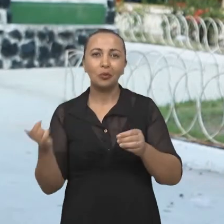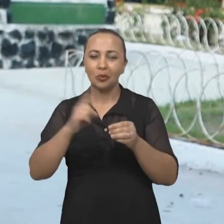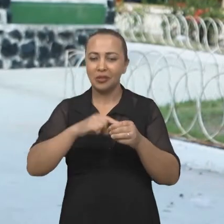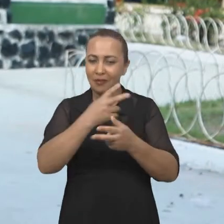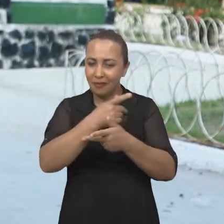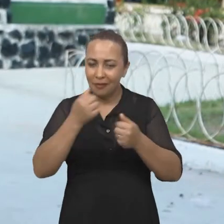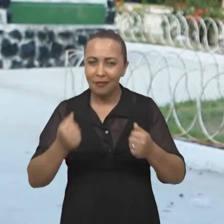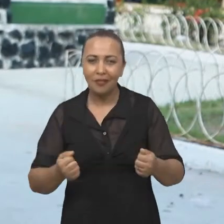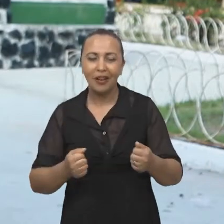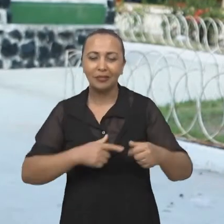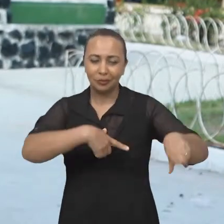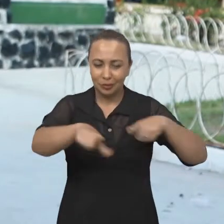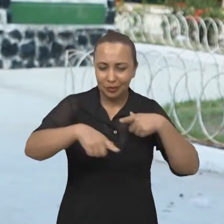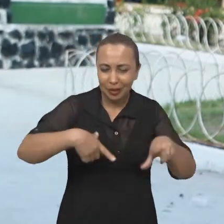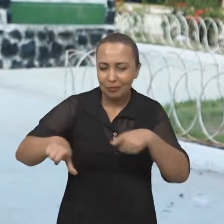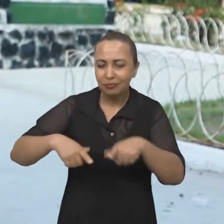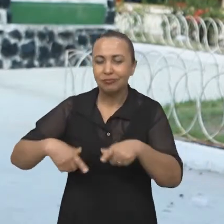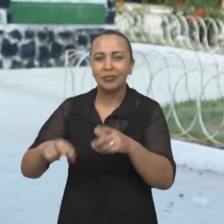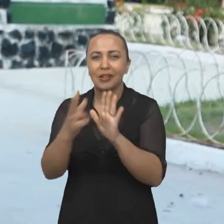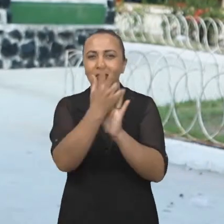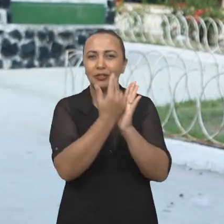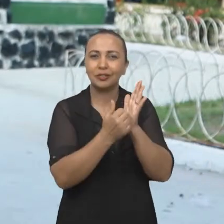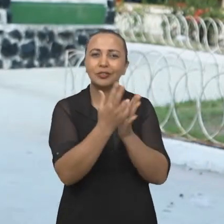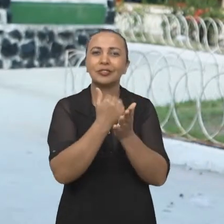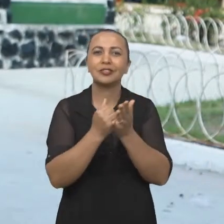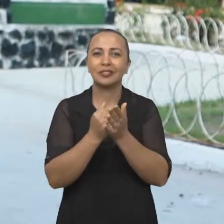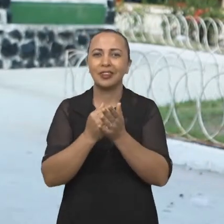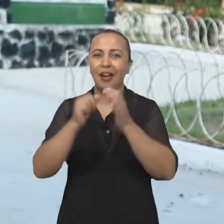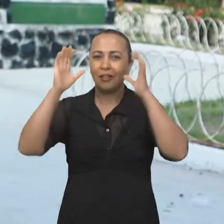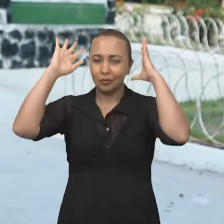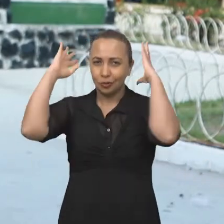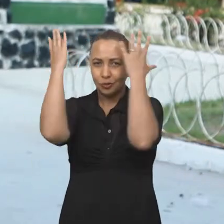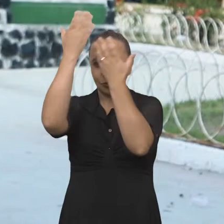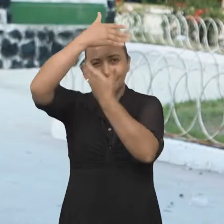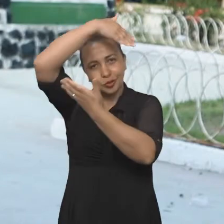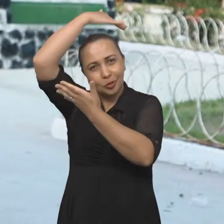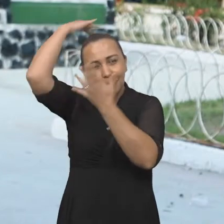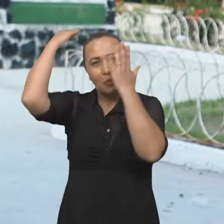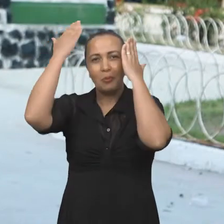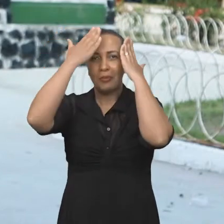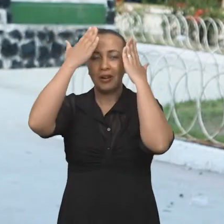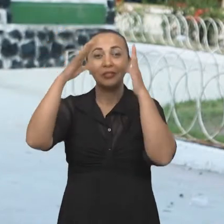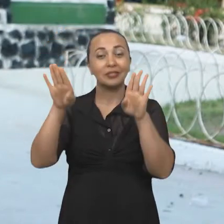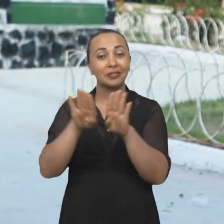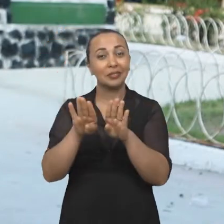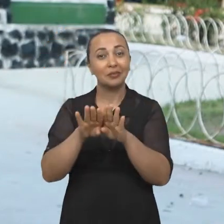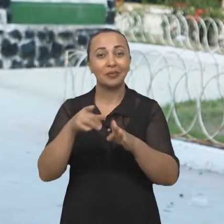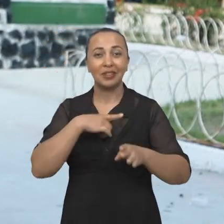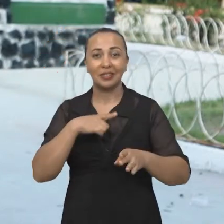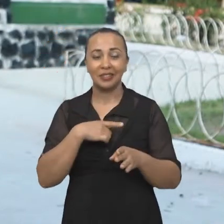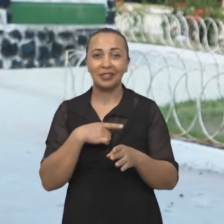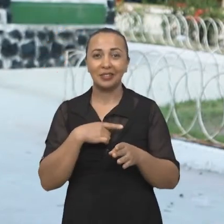oficinas de artes, de tubantes, e também teve